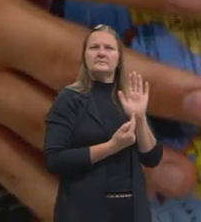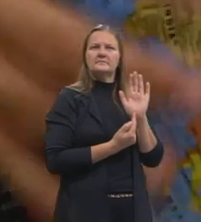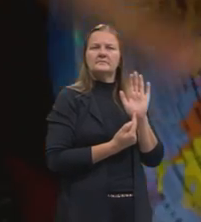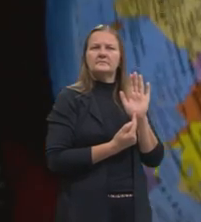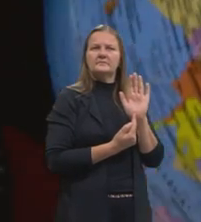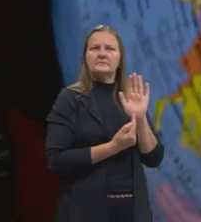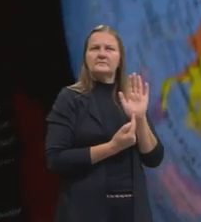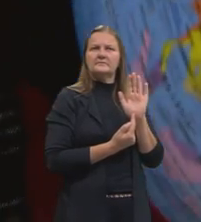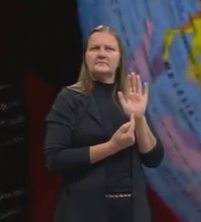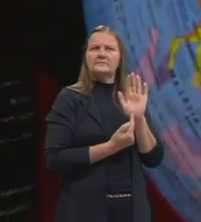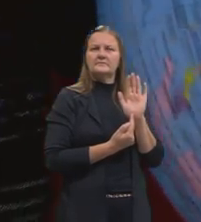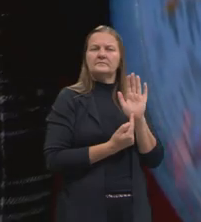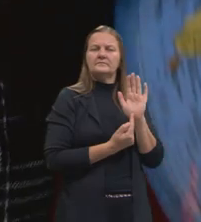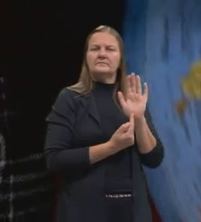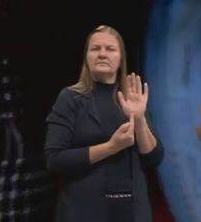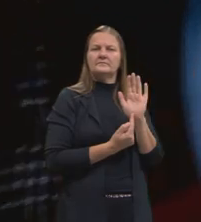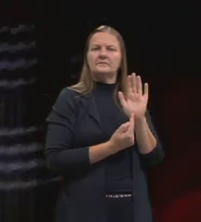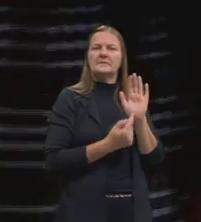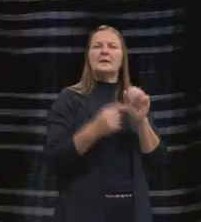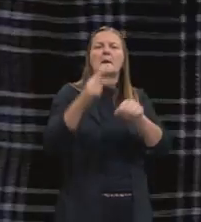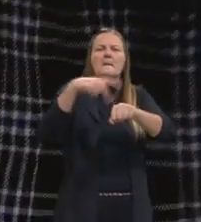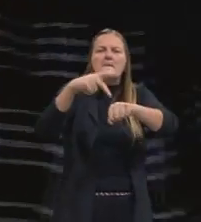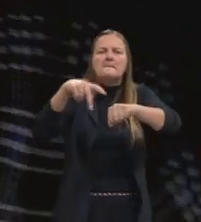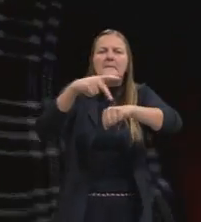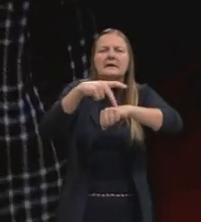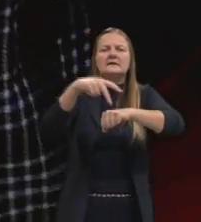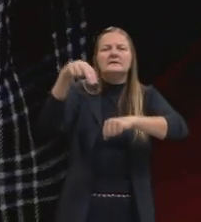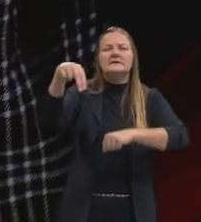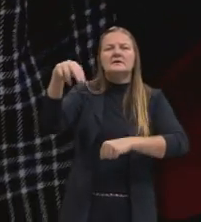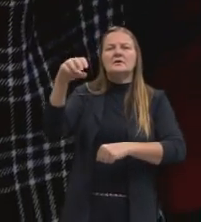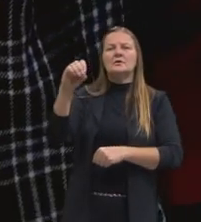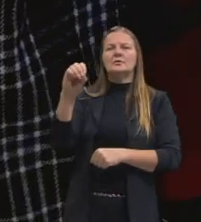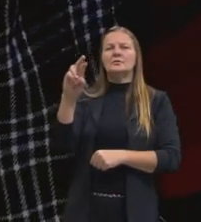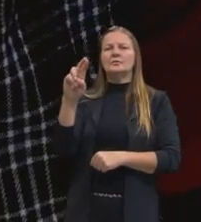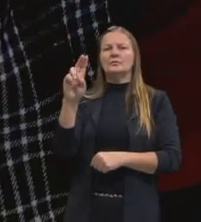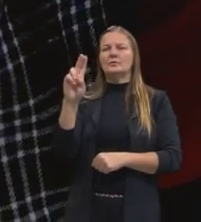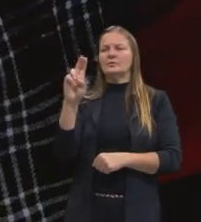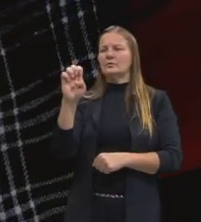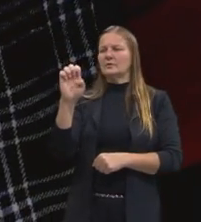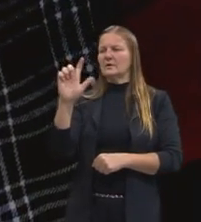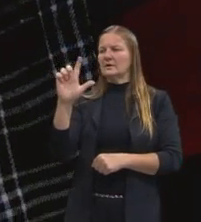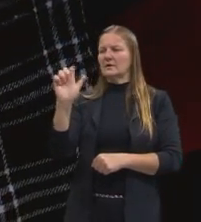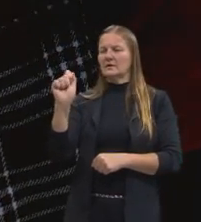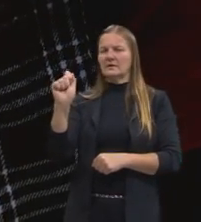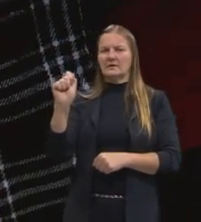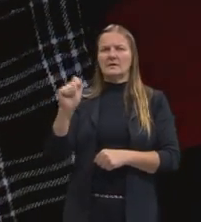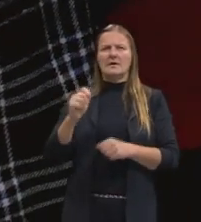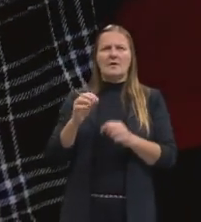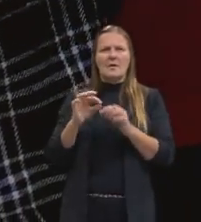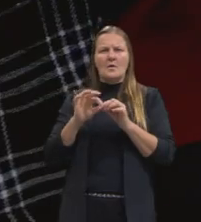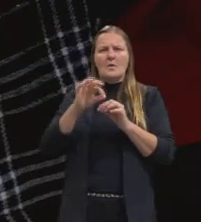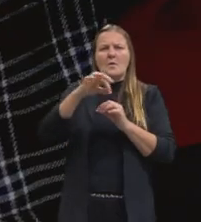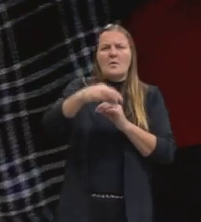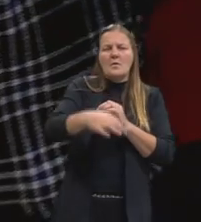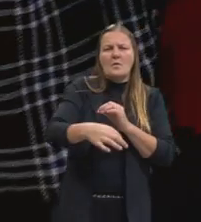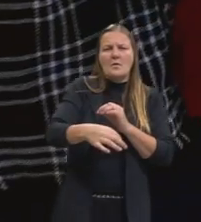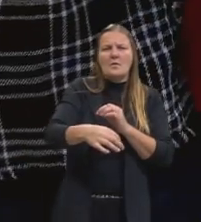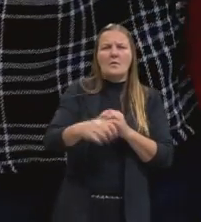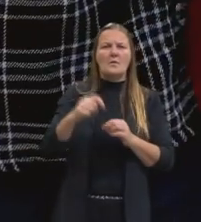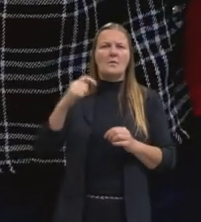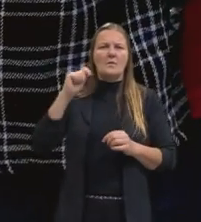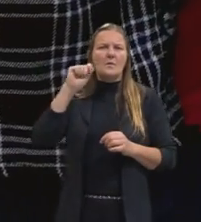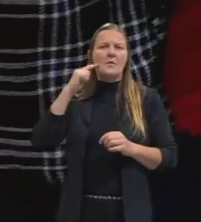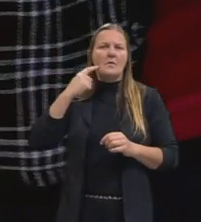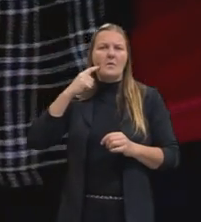da Noruega, se eu for em linha reta, ó, eu vou chegar aqui na Argélia, certo? Saio aqui da